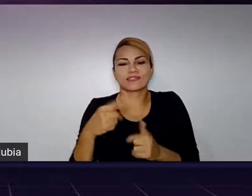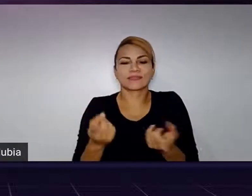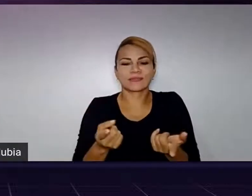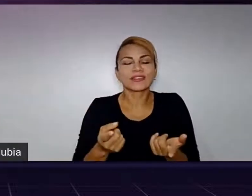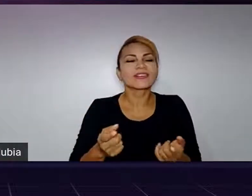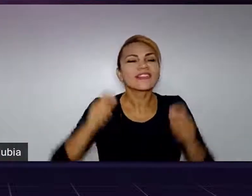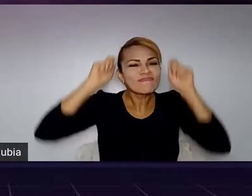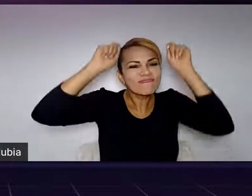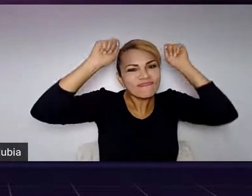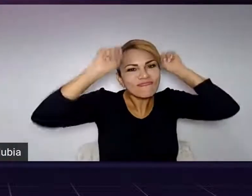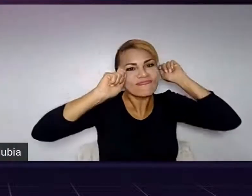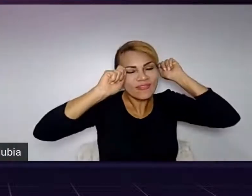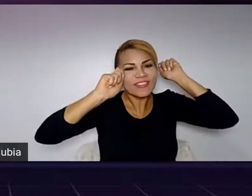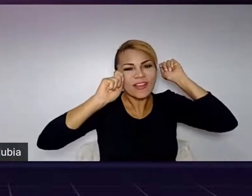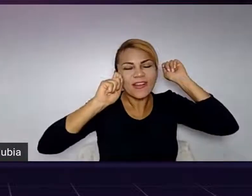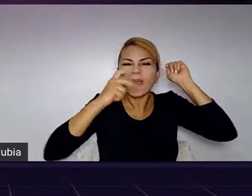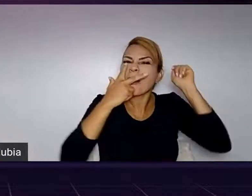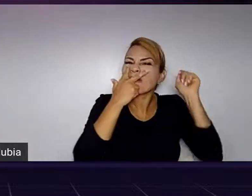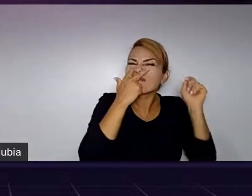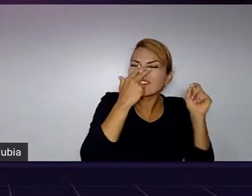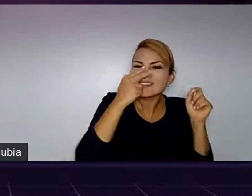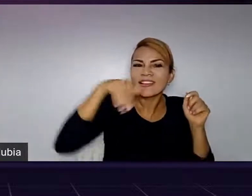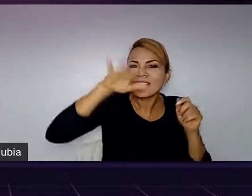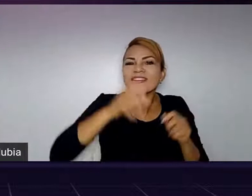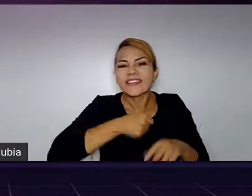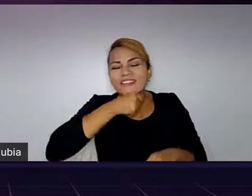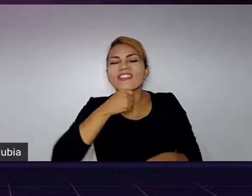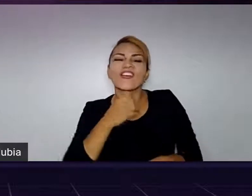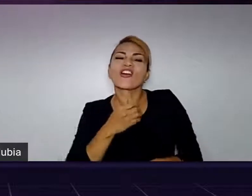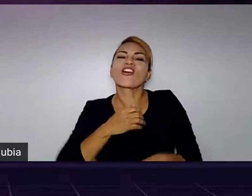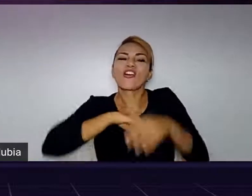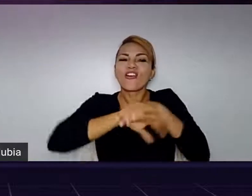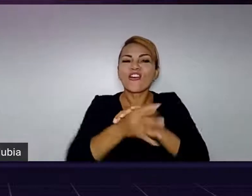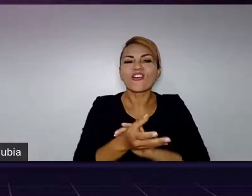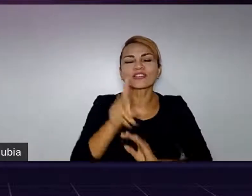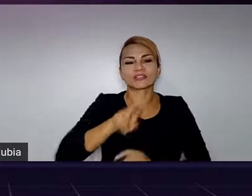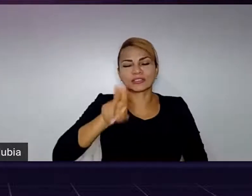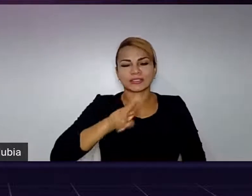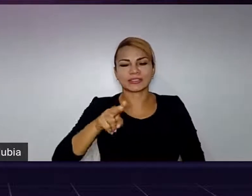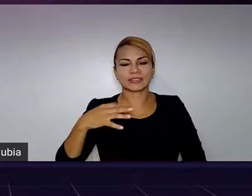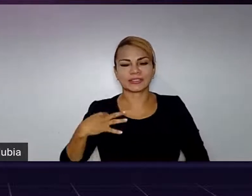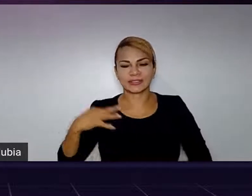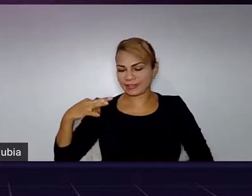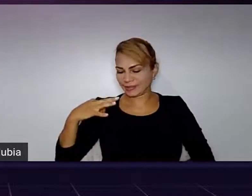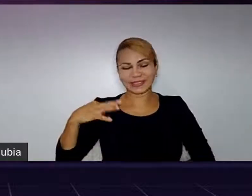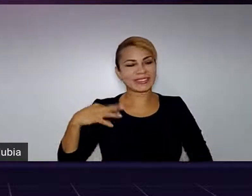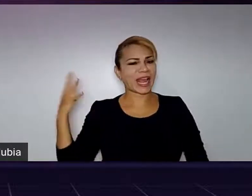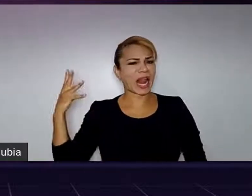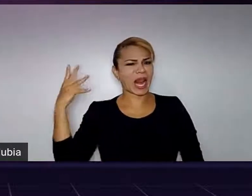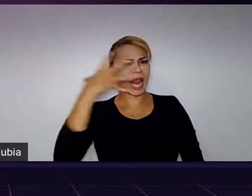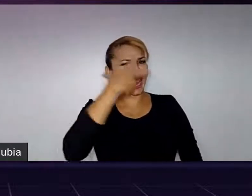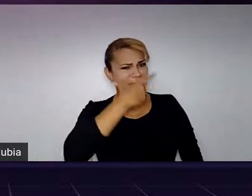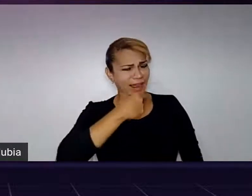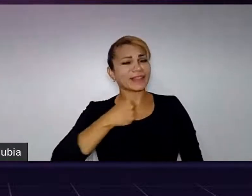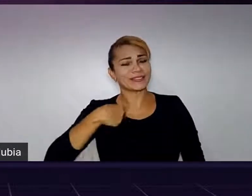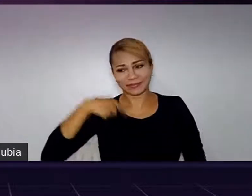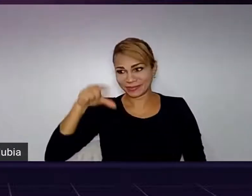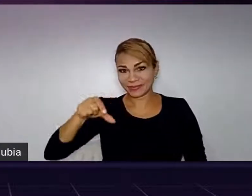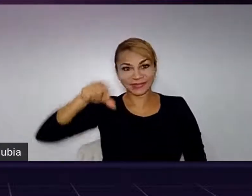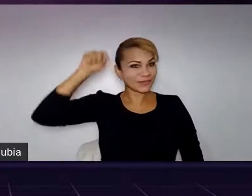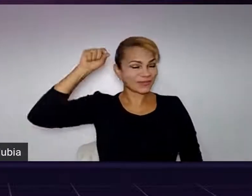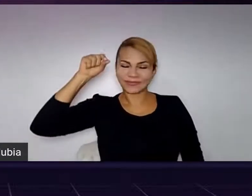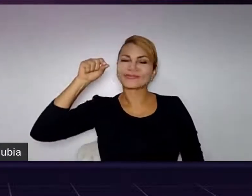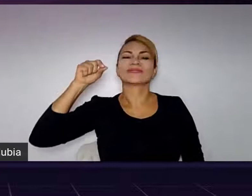pessoas mais velhas gostam de usar esse chapéu, e eu estou com a camisa super lindona, que é a minha camisa preferida do meu guarda-roupa, que é